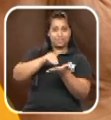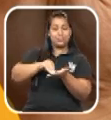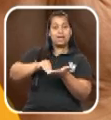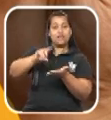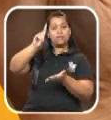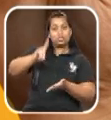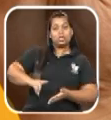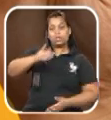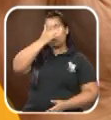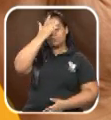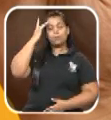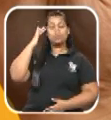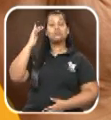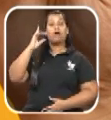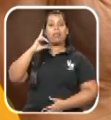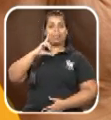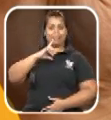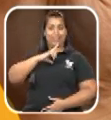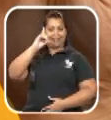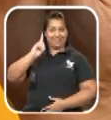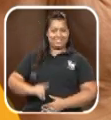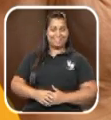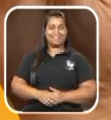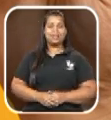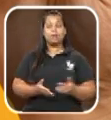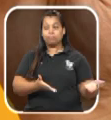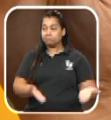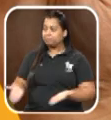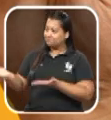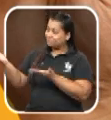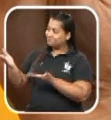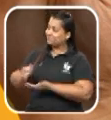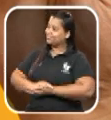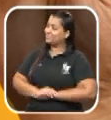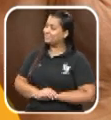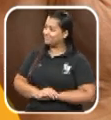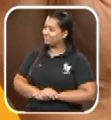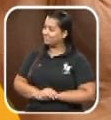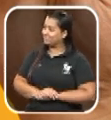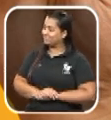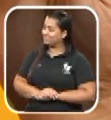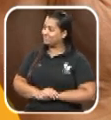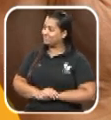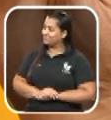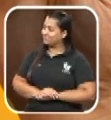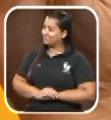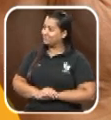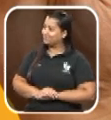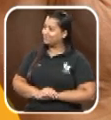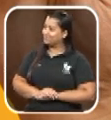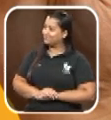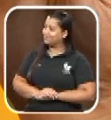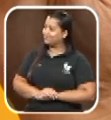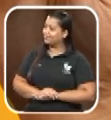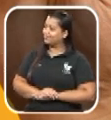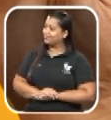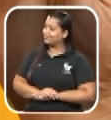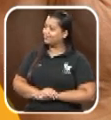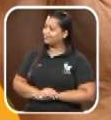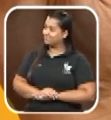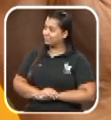da Pessoa com Deficiência. www.pessoacomdeficiência.sp